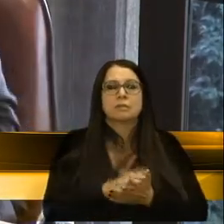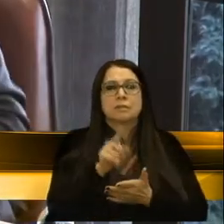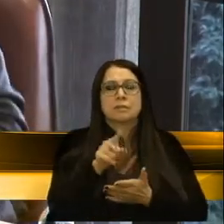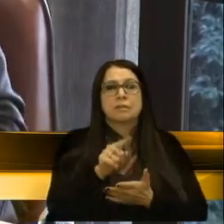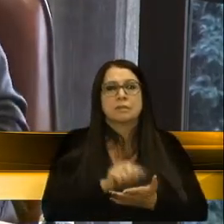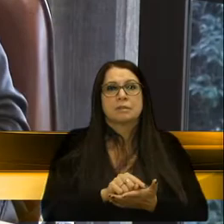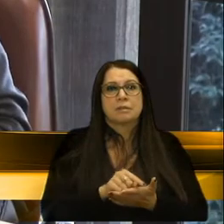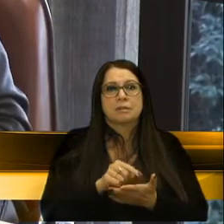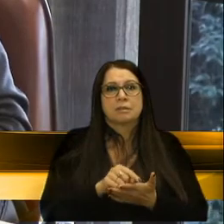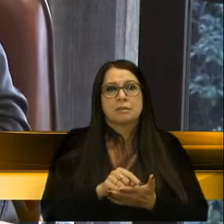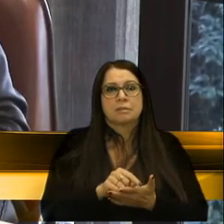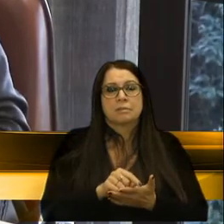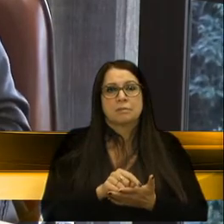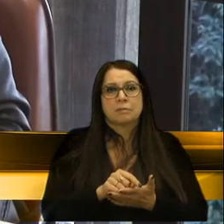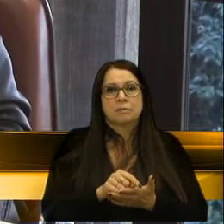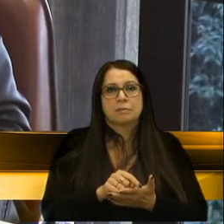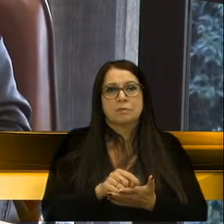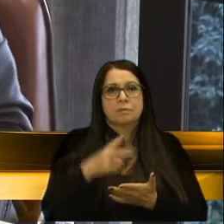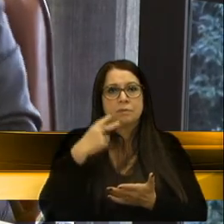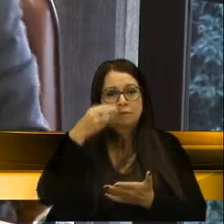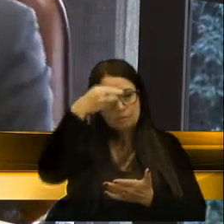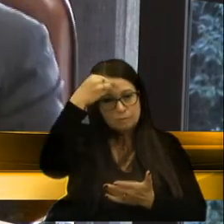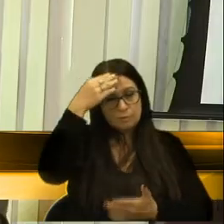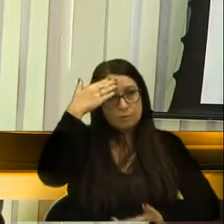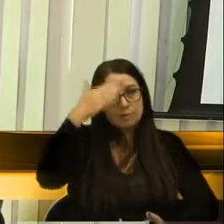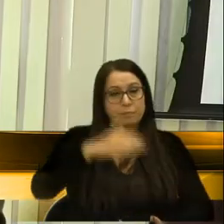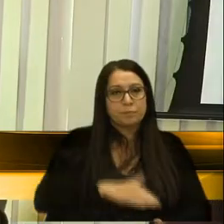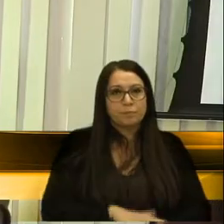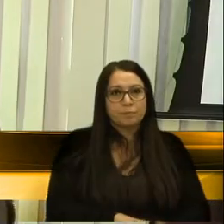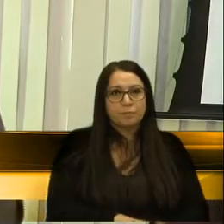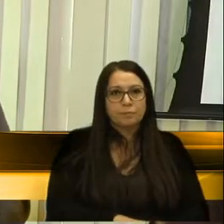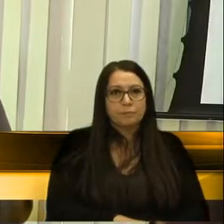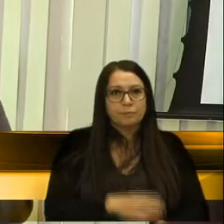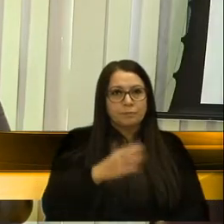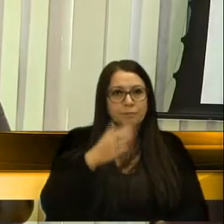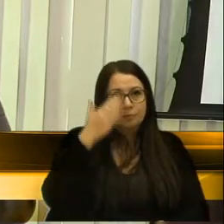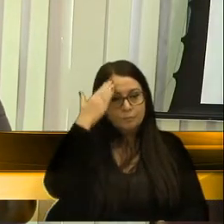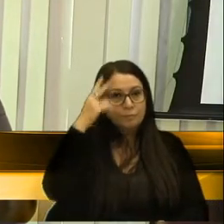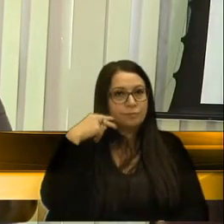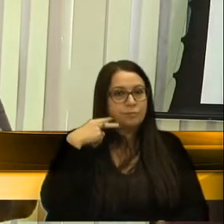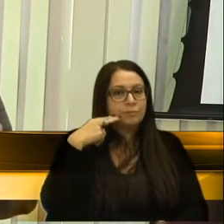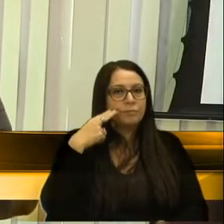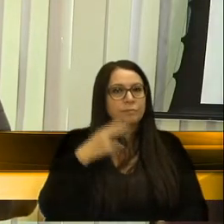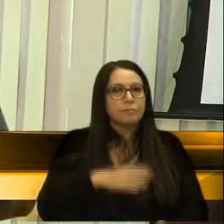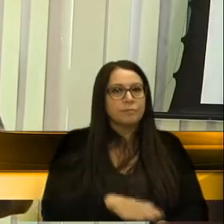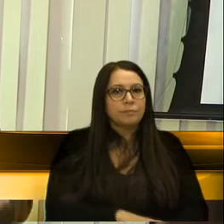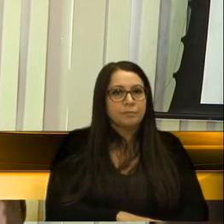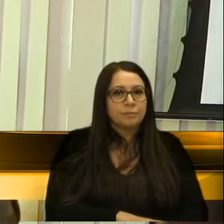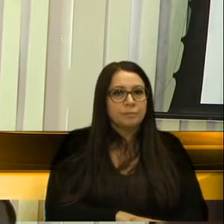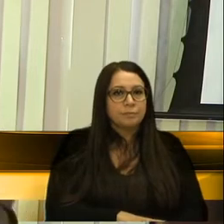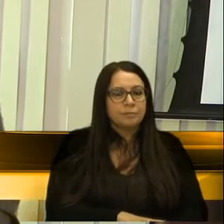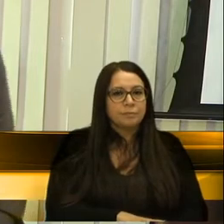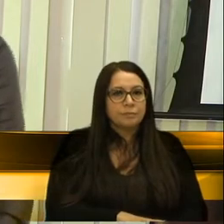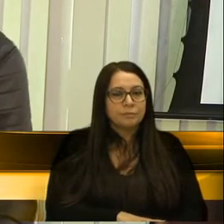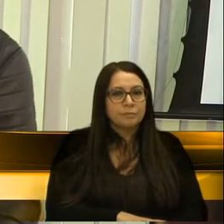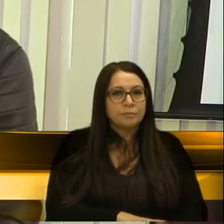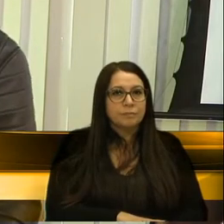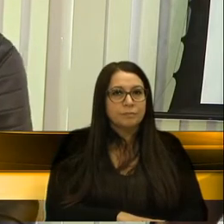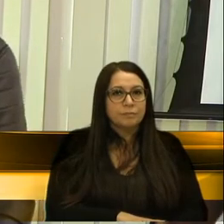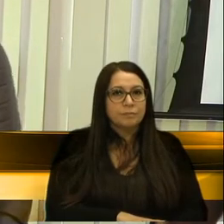essa a minha... O meu a parte, vereador Kiko. Obrigado. Obrigado. Vereador Rafael, o senhor pediu a declaração de líder, não é? Obrigado.